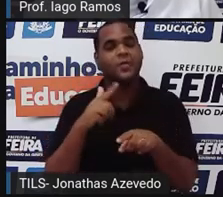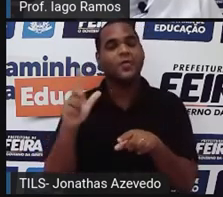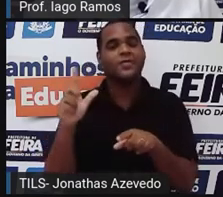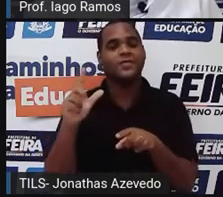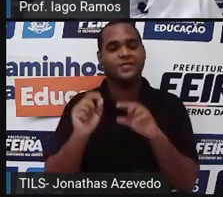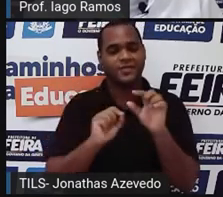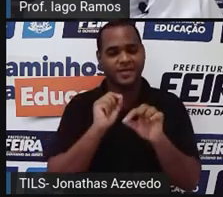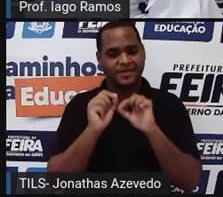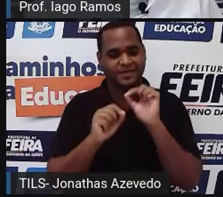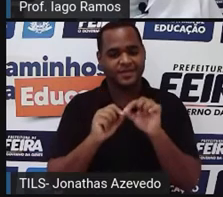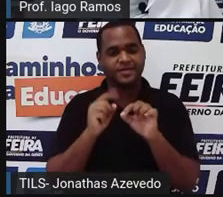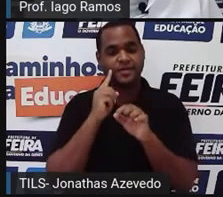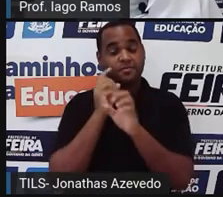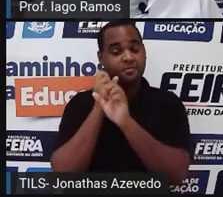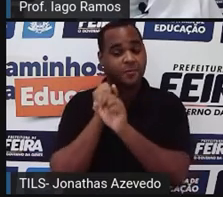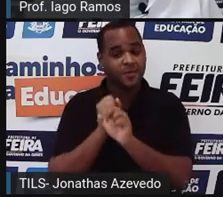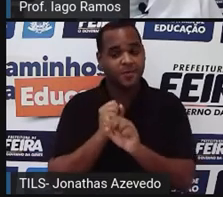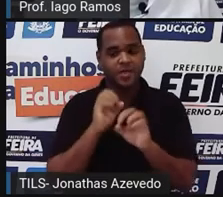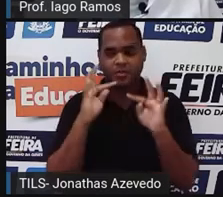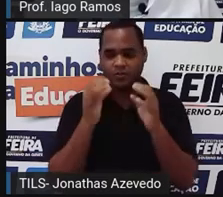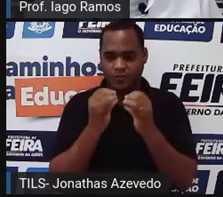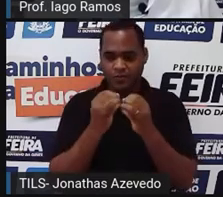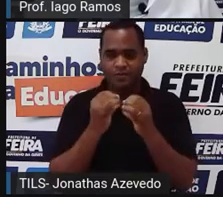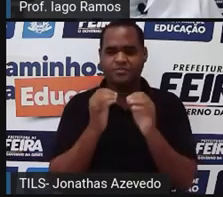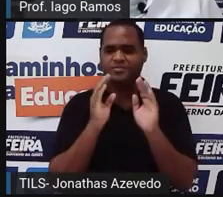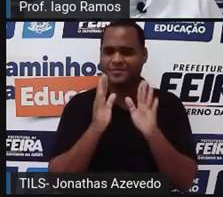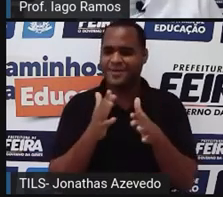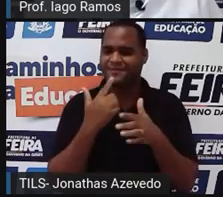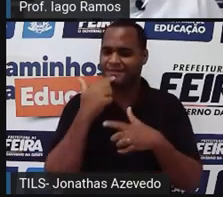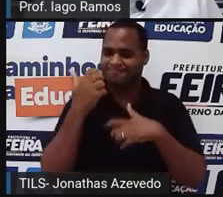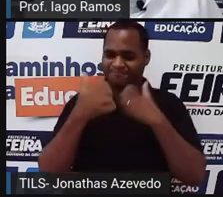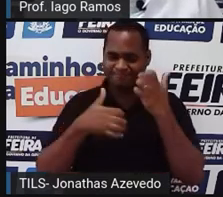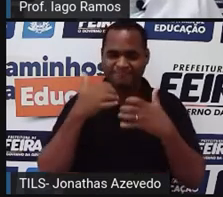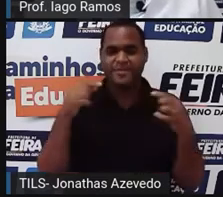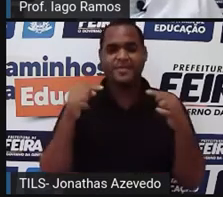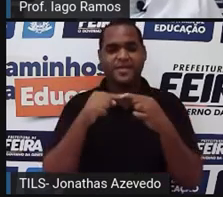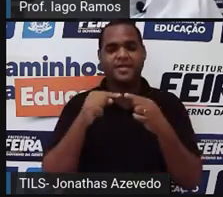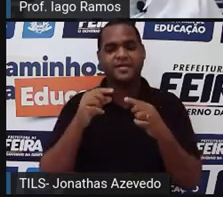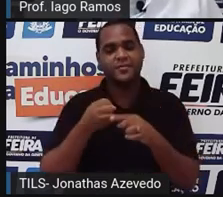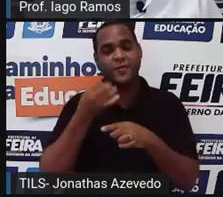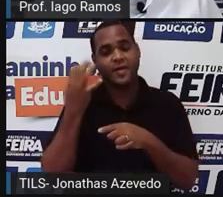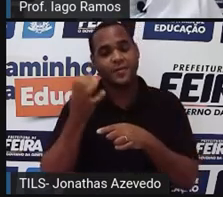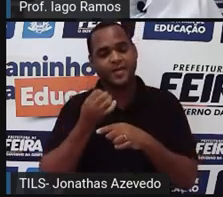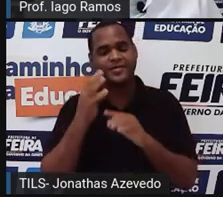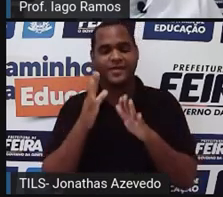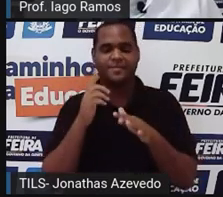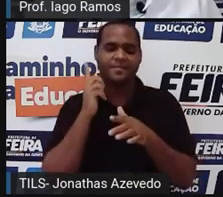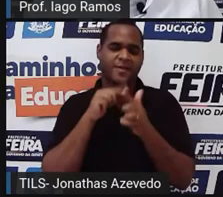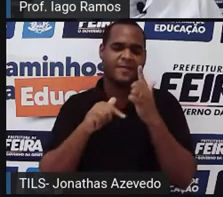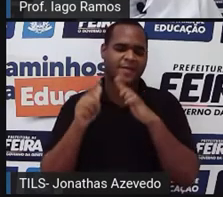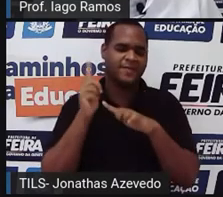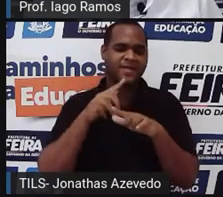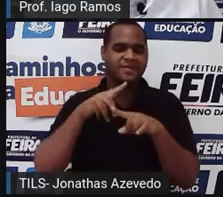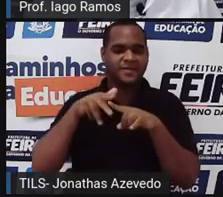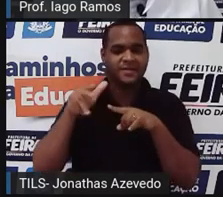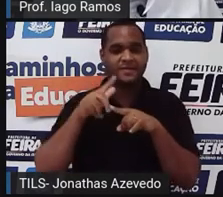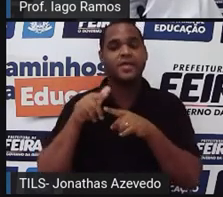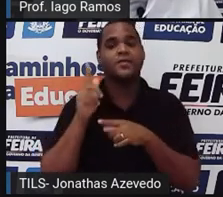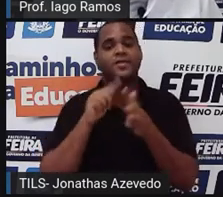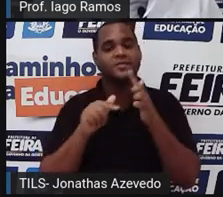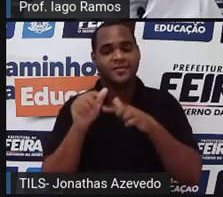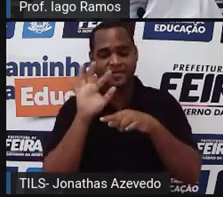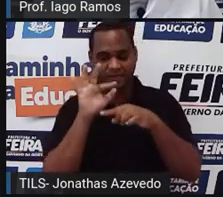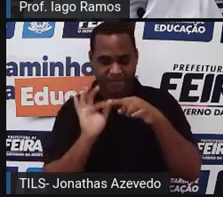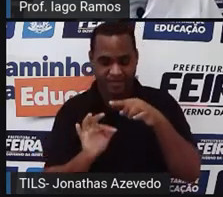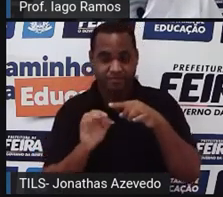a parte do total e a parte do total que a gente está falando foi a quantidade de jogos vencidos. Então, quando a gente monta a fração,